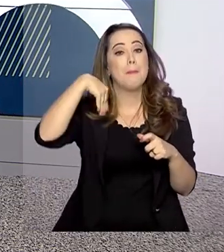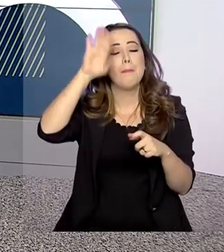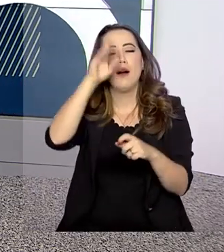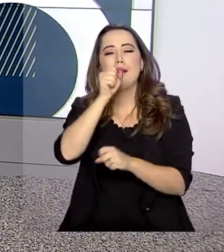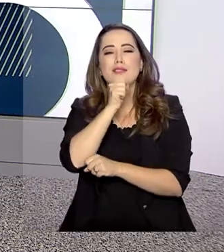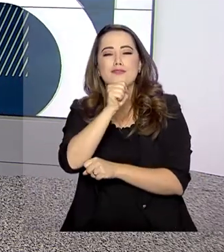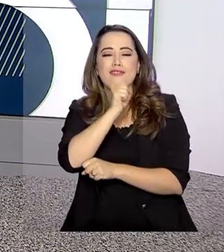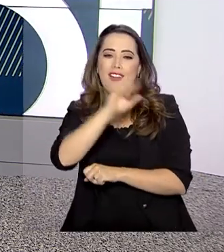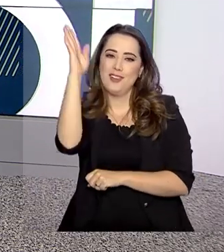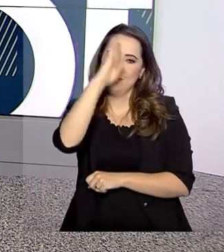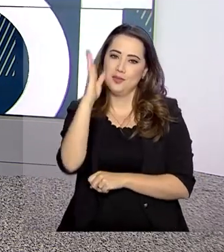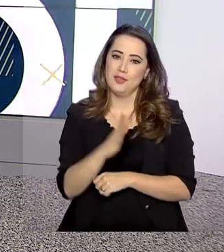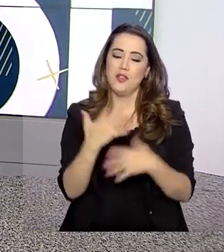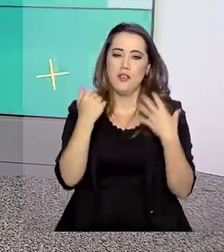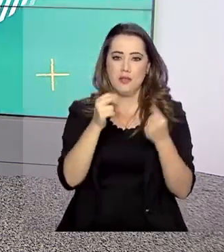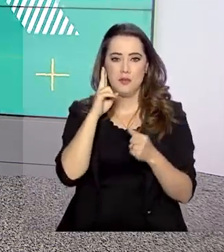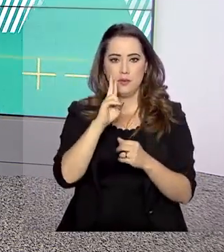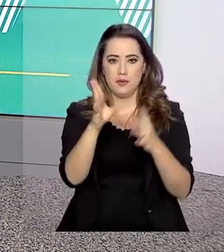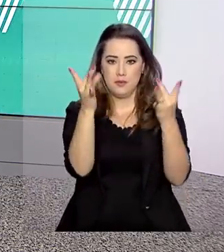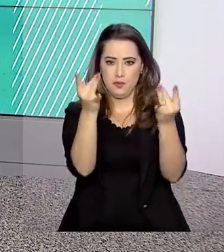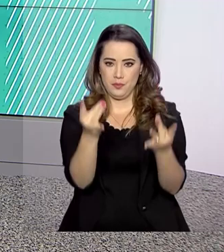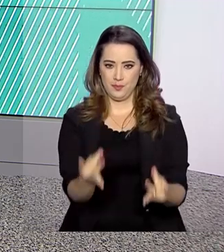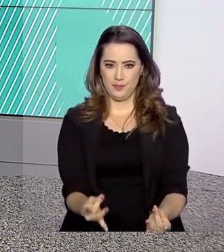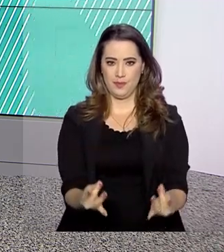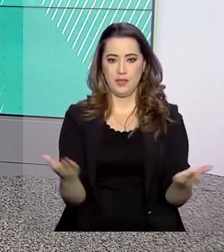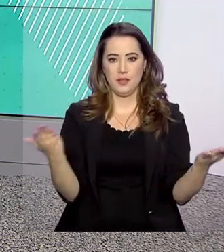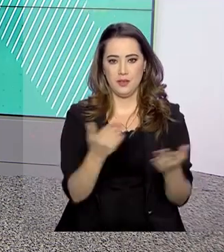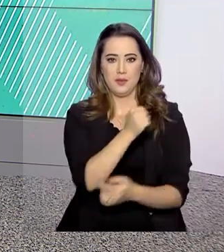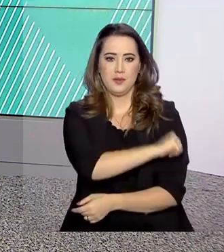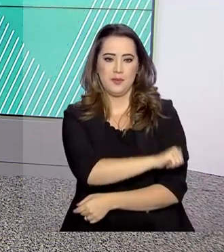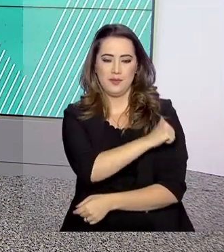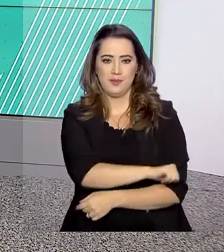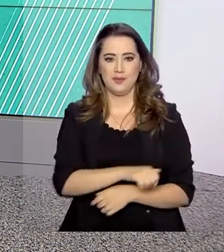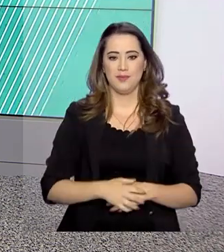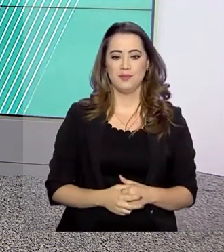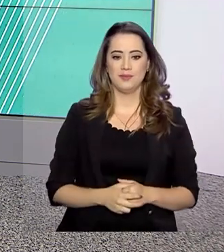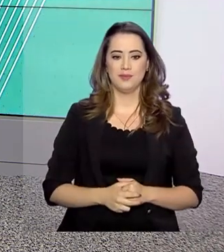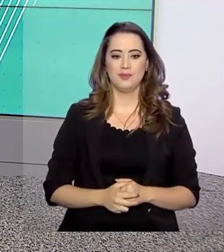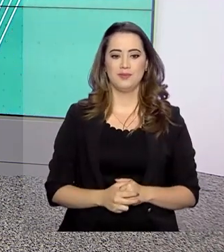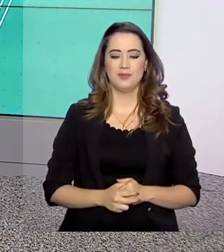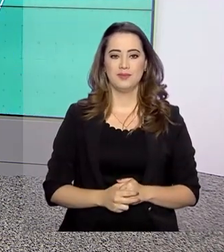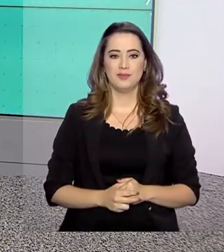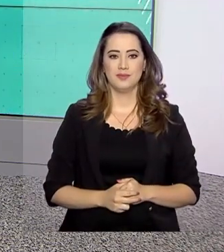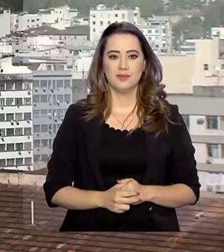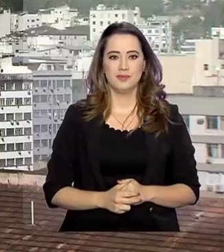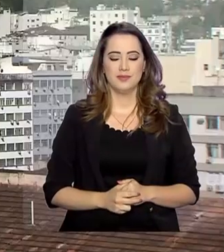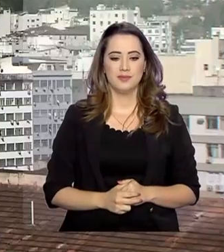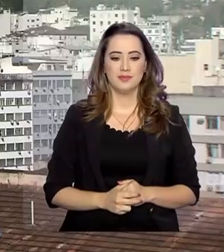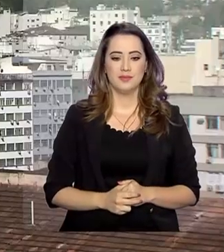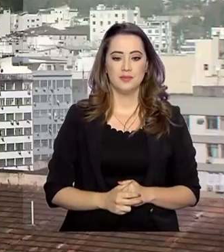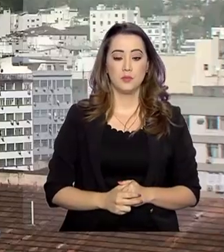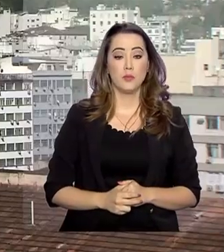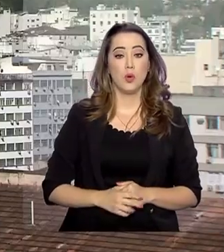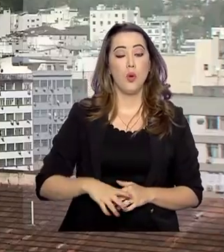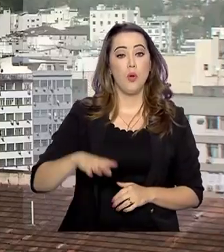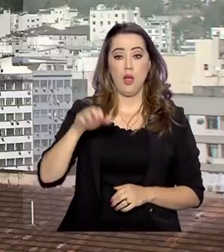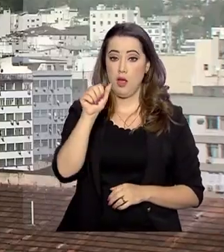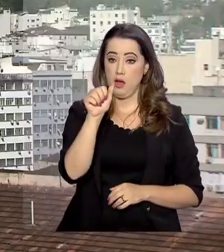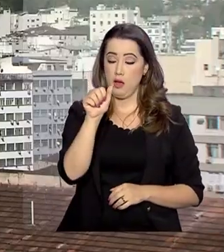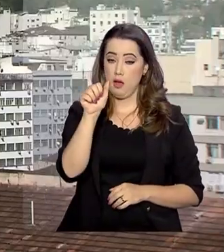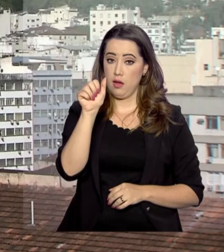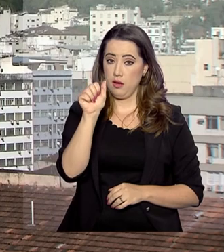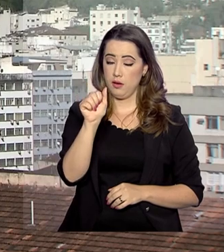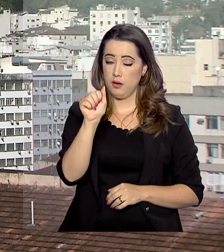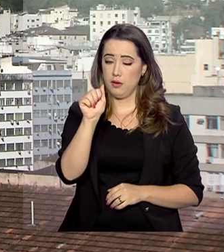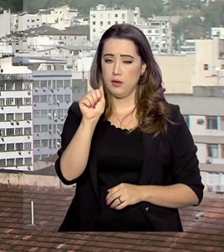repórter Alessandra Lago explica para a gente agora, direto do Rio de Janeiro. A Advocacia Geral da União, representando